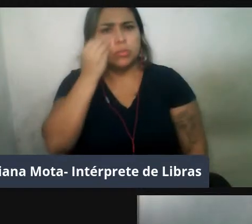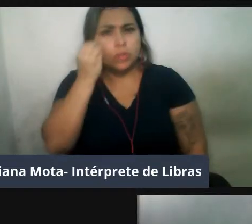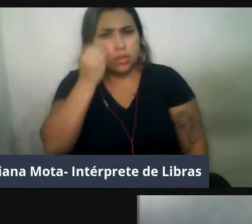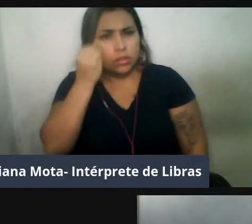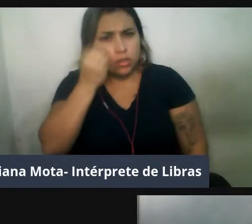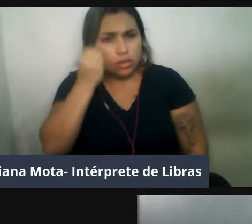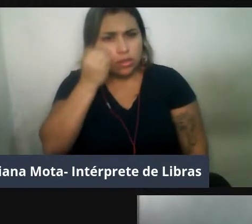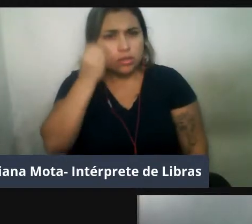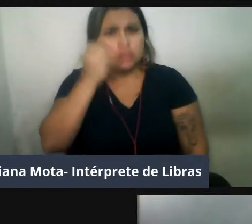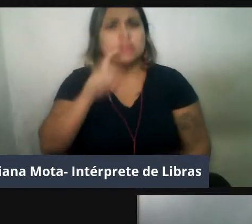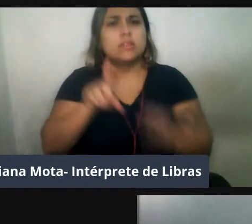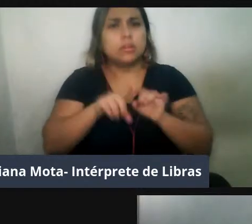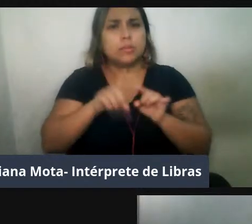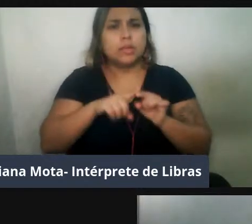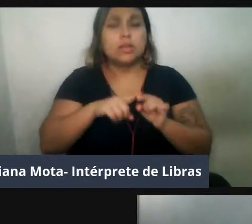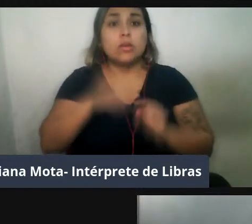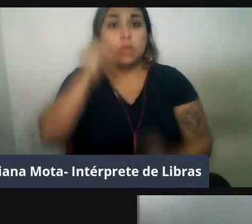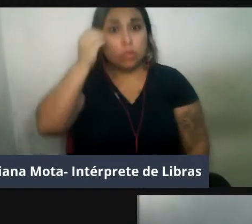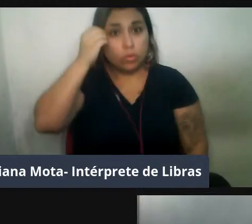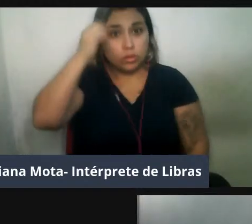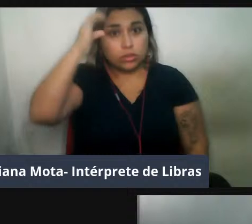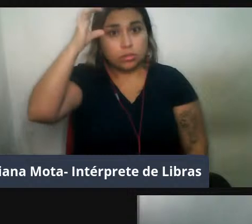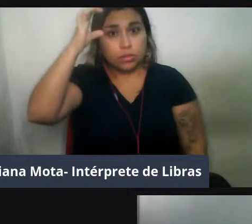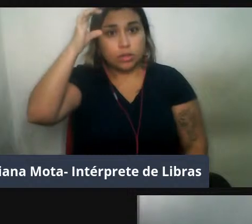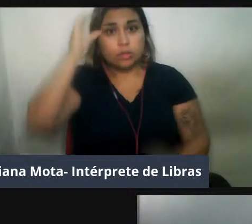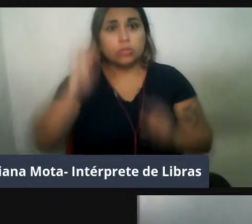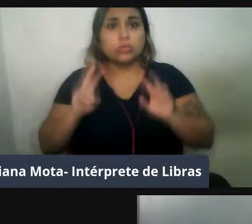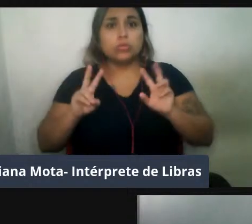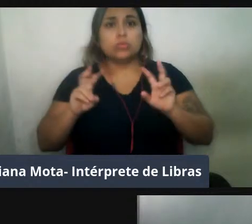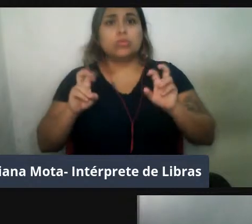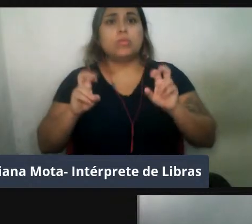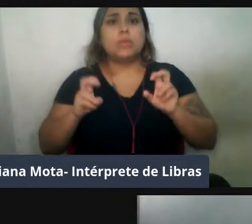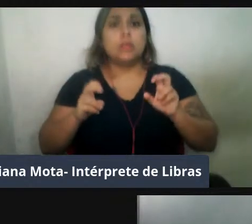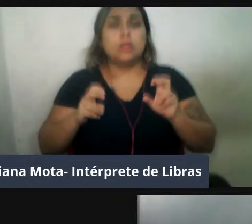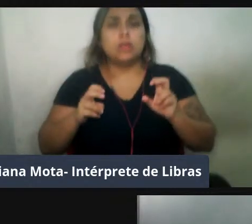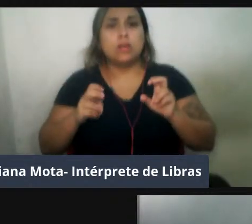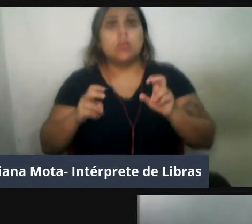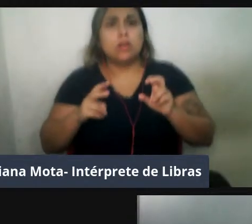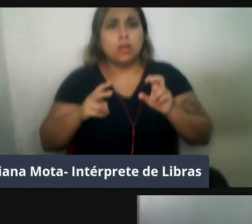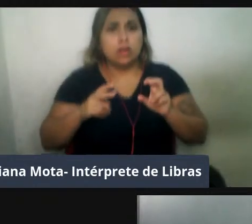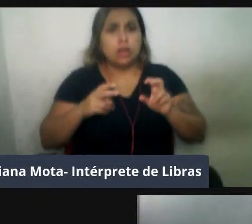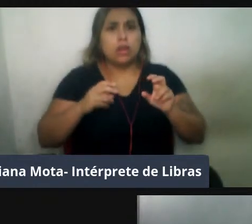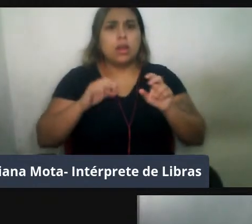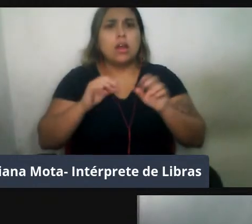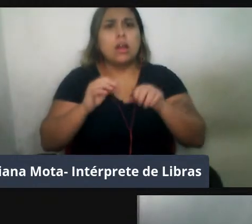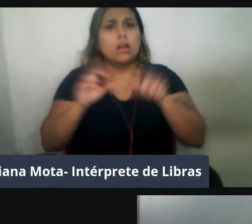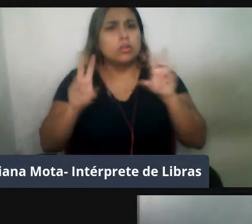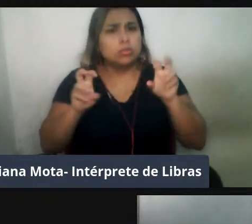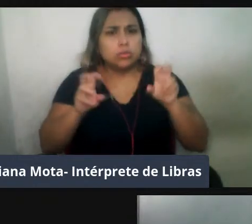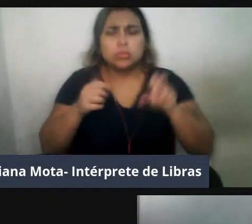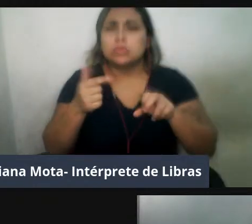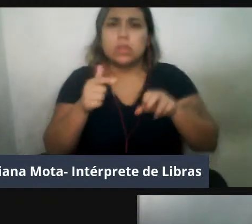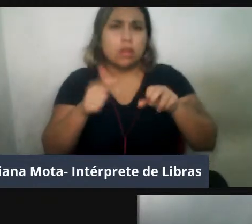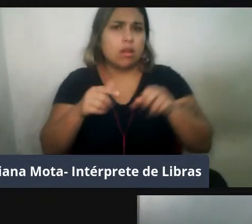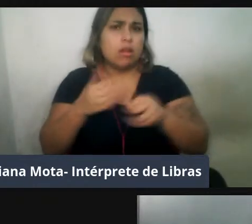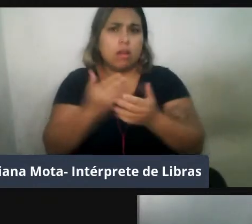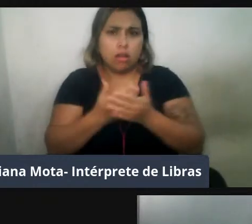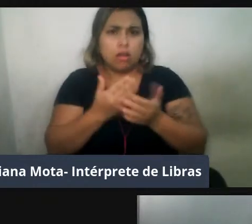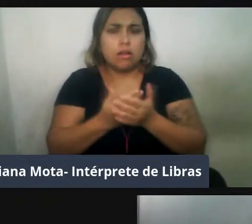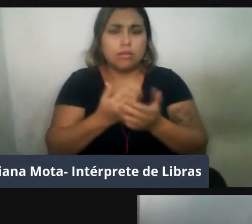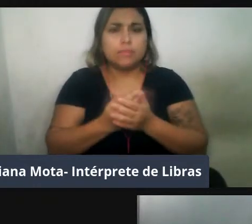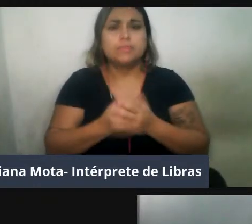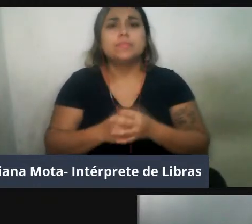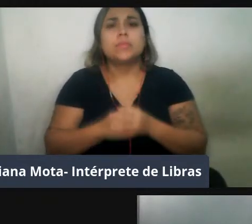assuntos que a gente não trata em sala de aula. Então, essa noite, a gente vai ter a Marta Kremes, a primeira